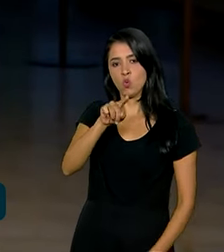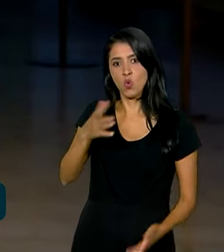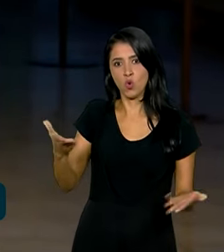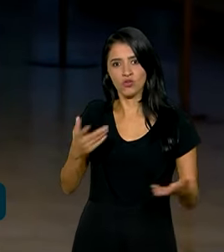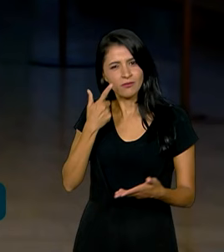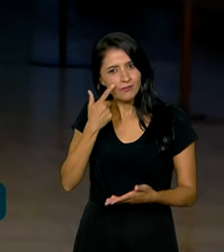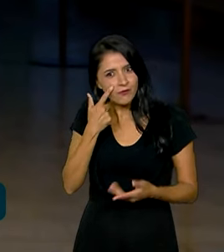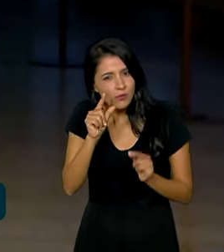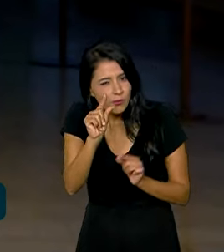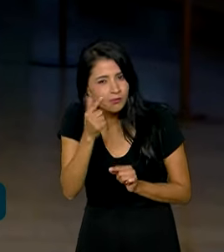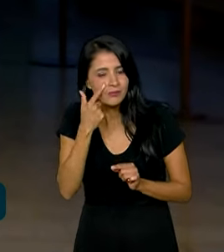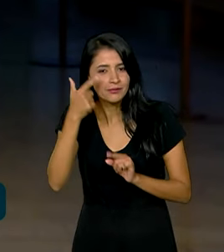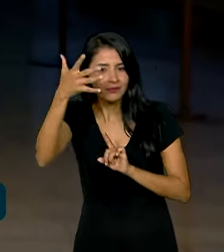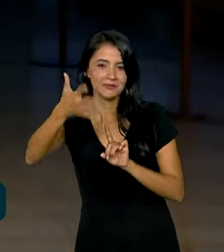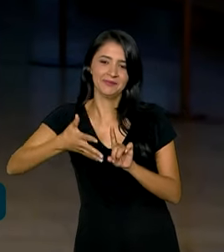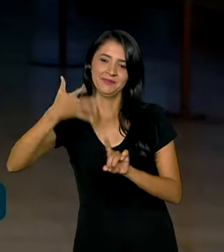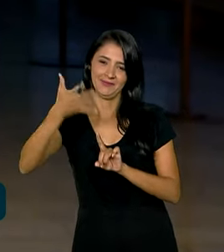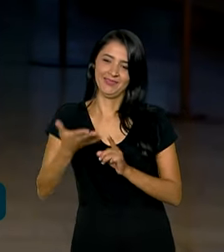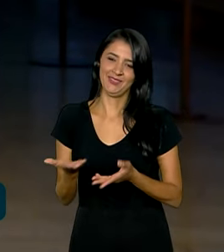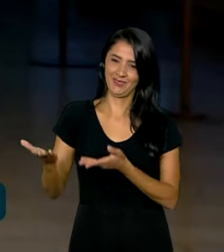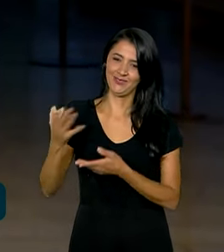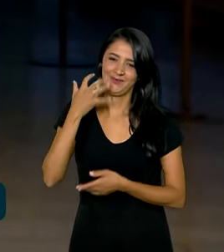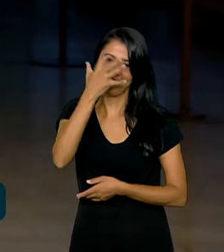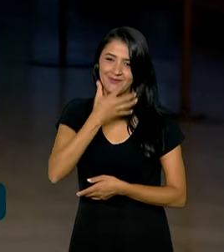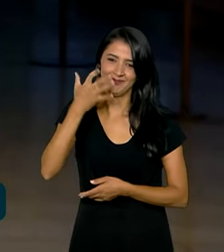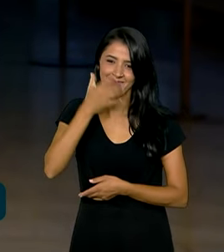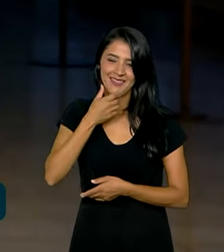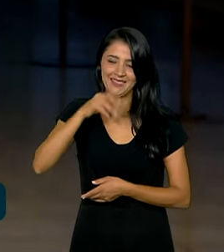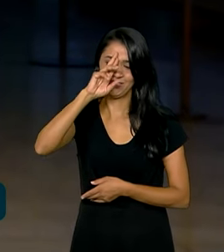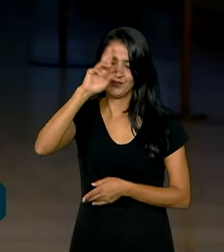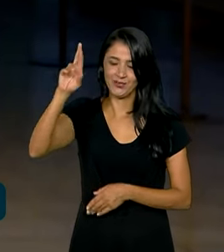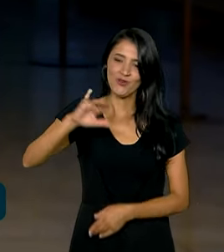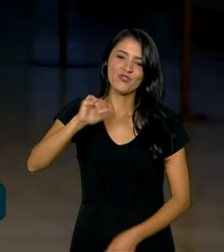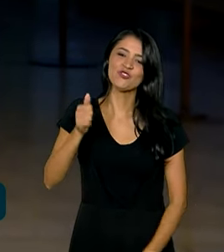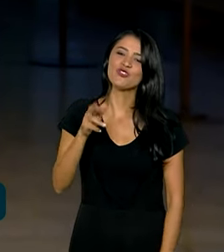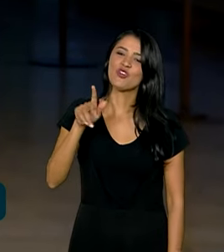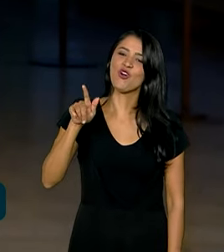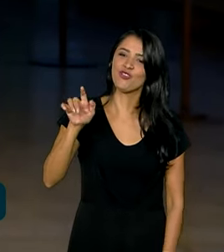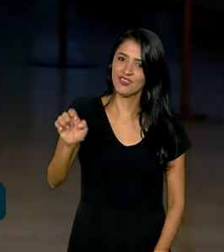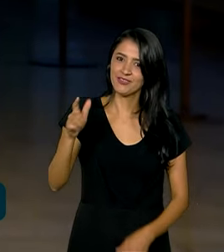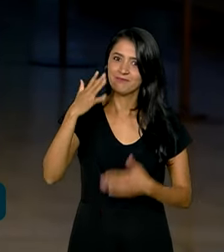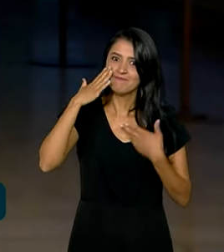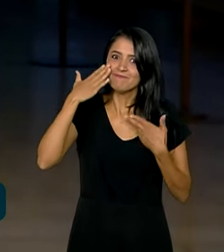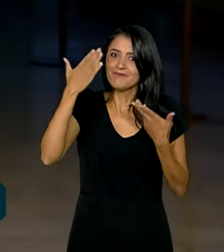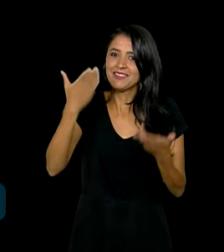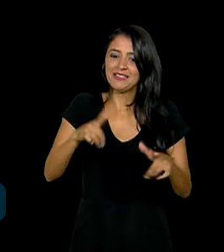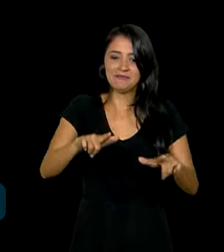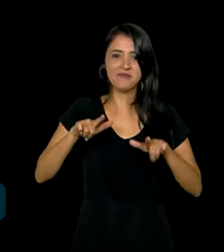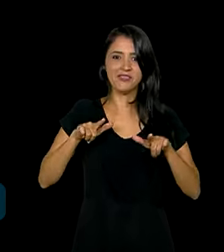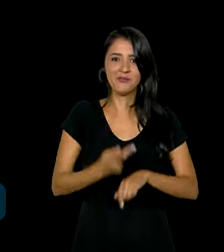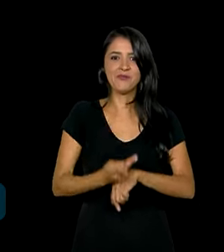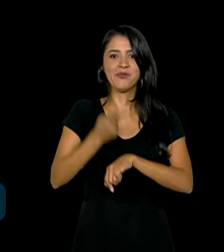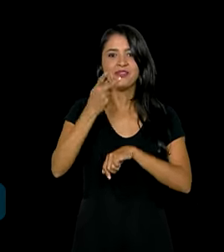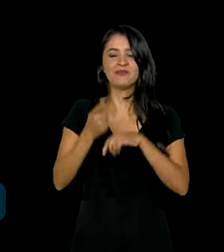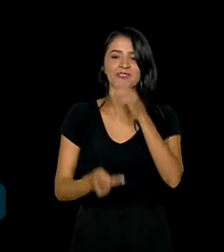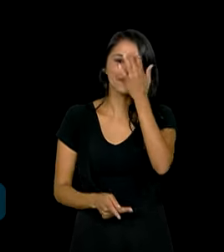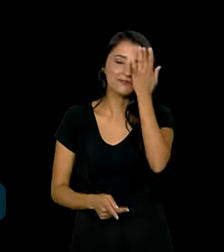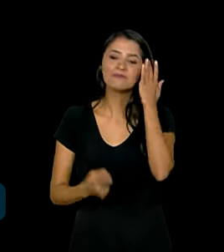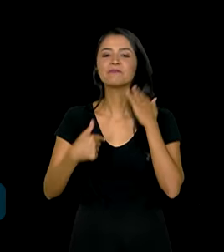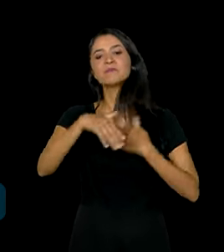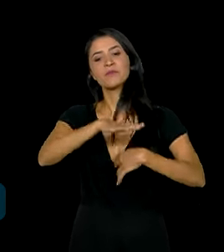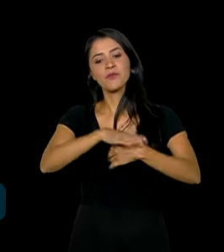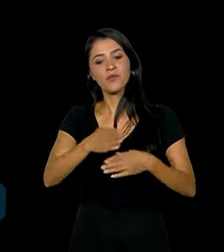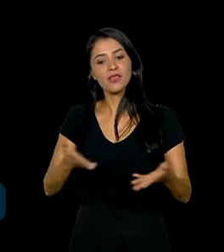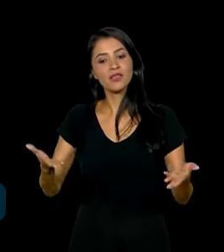Vamos ver um pouco do discurso do Seu Jorge de agradecimento ao título recebido. Esse é um momento